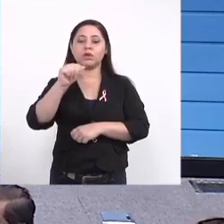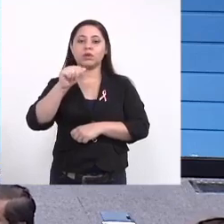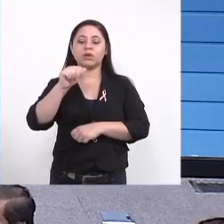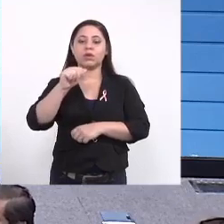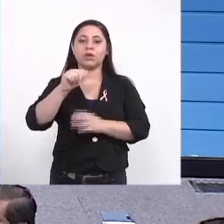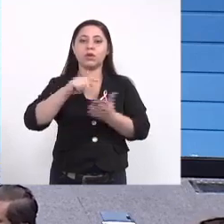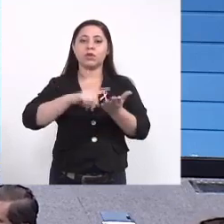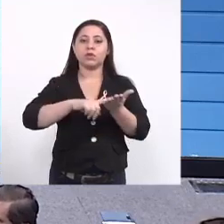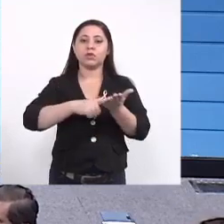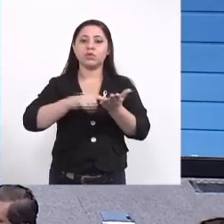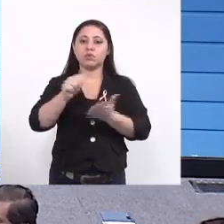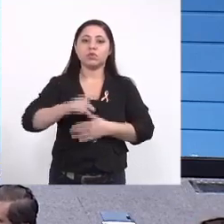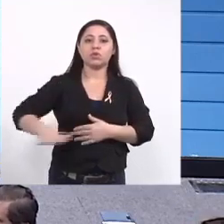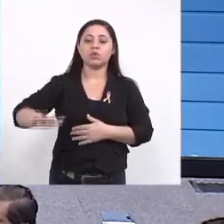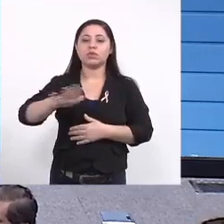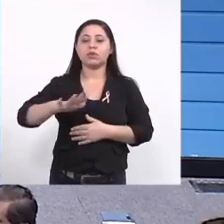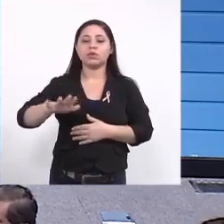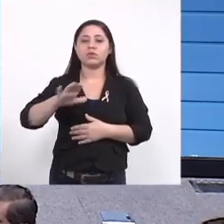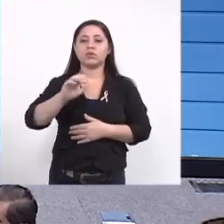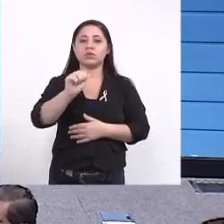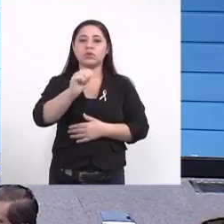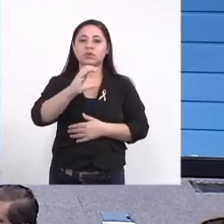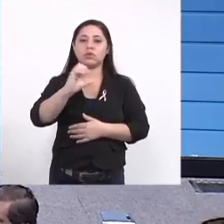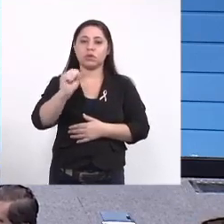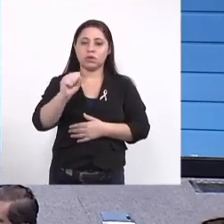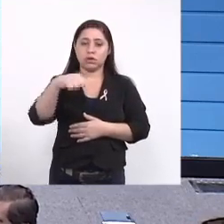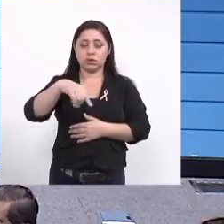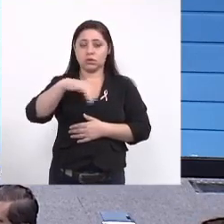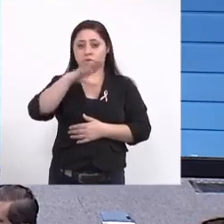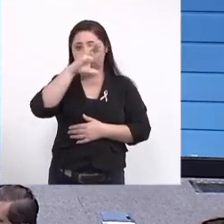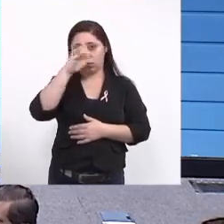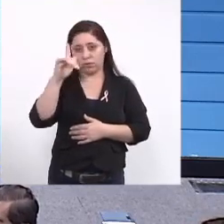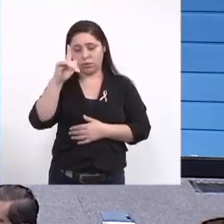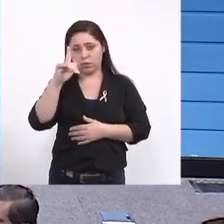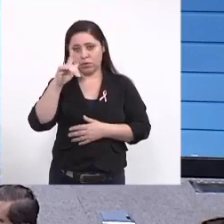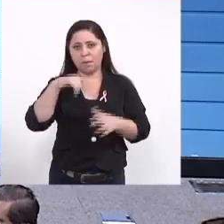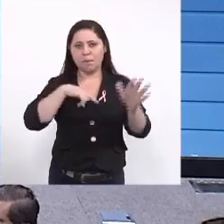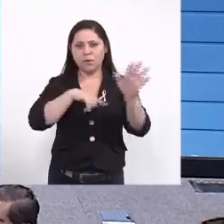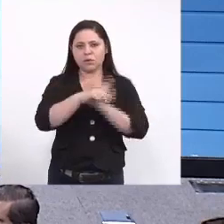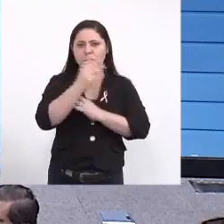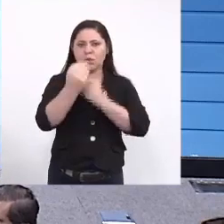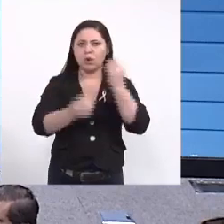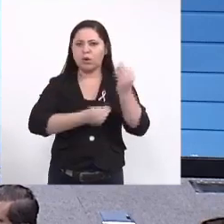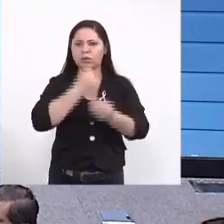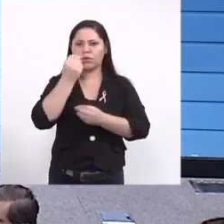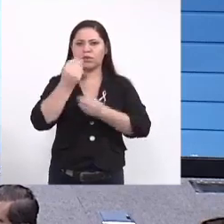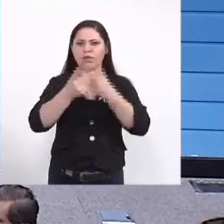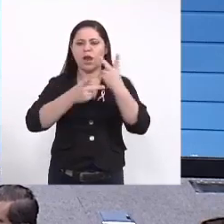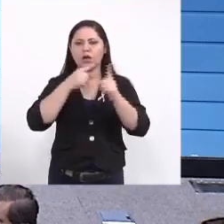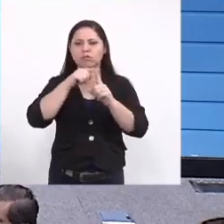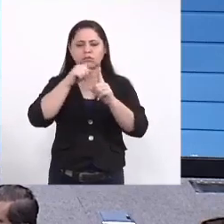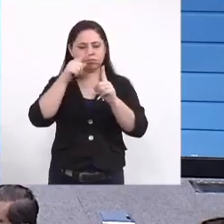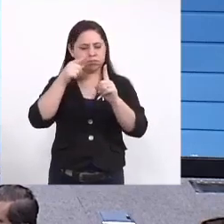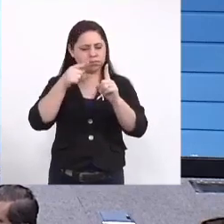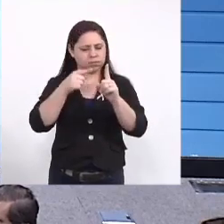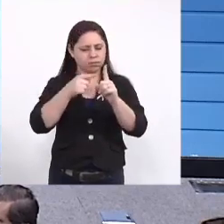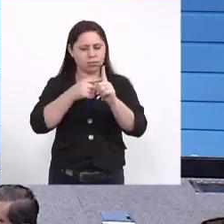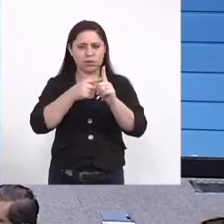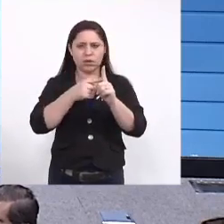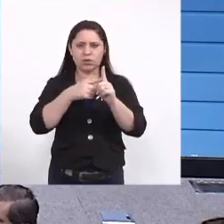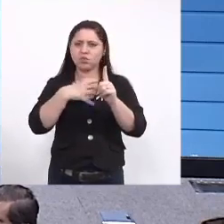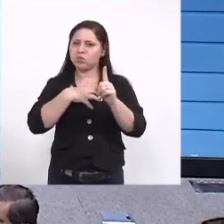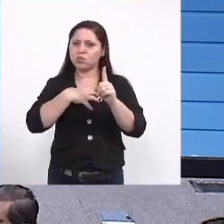associação dos agentes comunitários aqui de Campo Grande eu tenho uma pergunta como o senhor disse que a gestante muitas vezes é